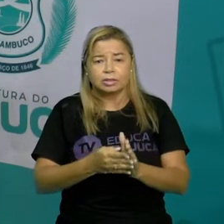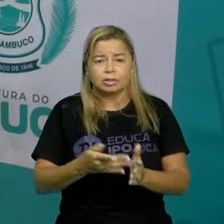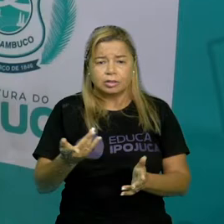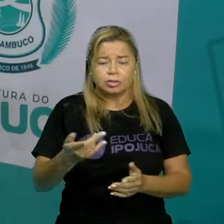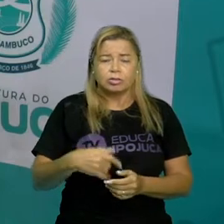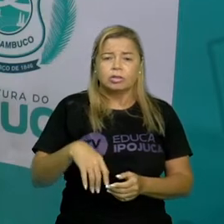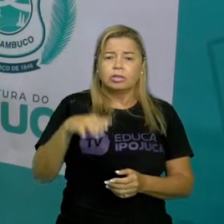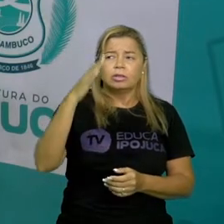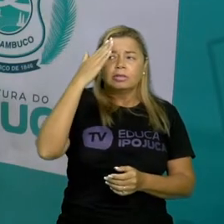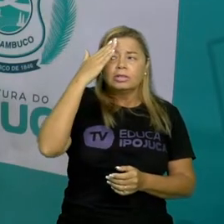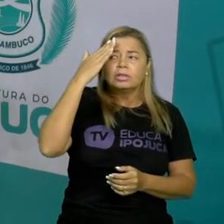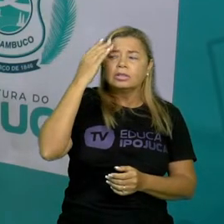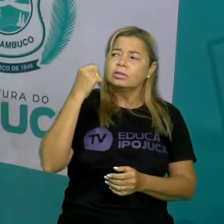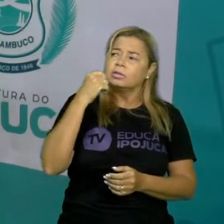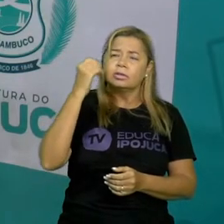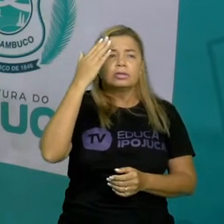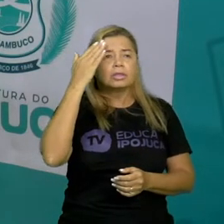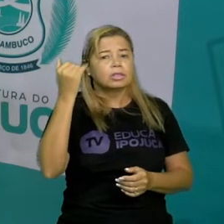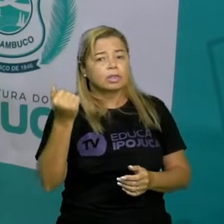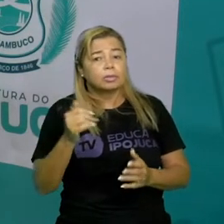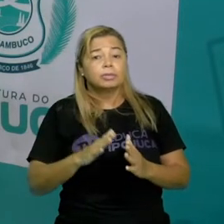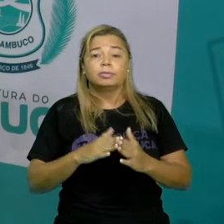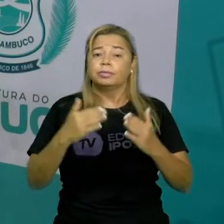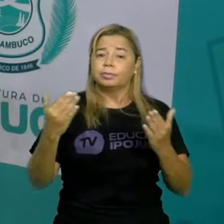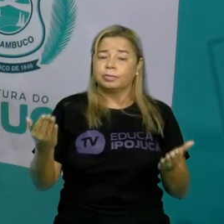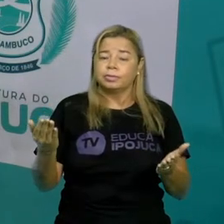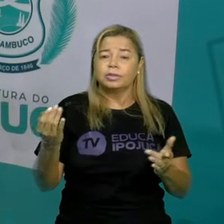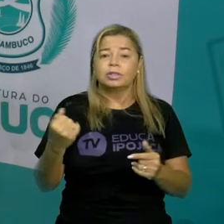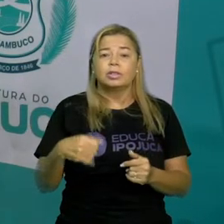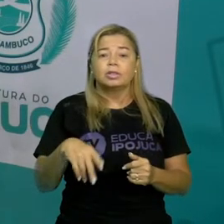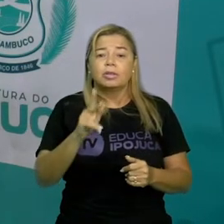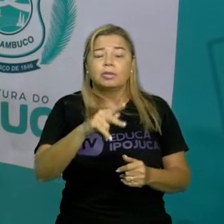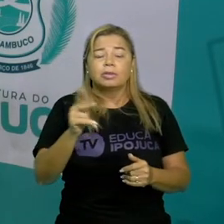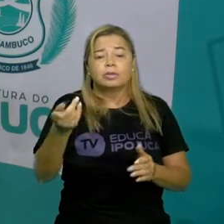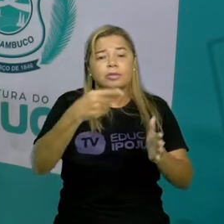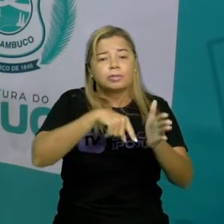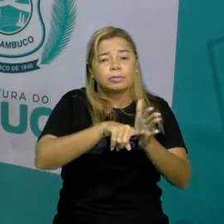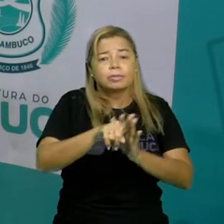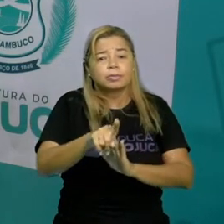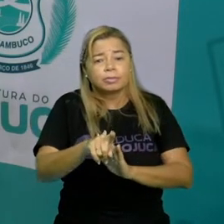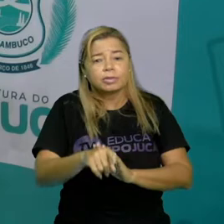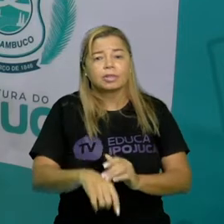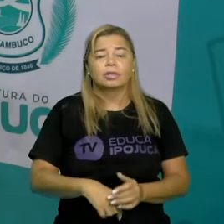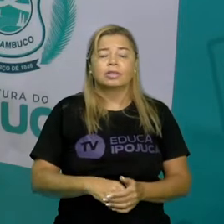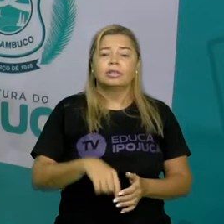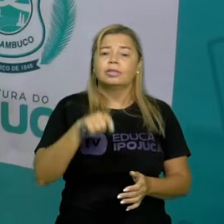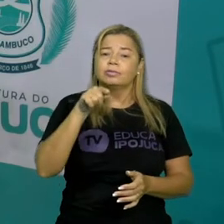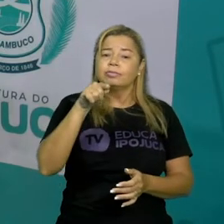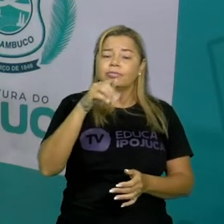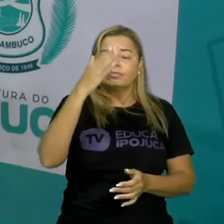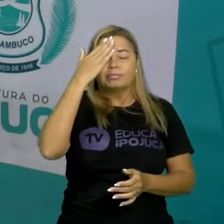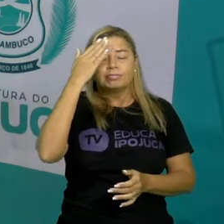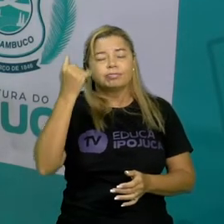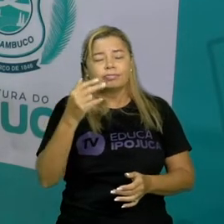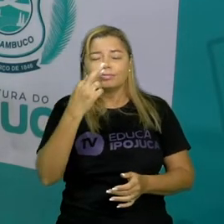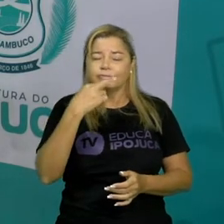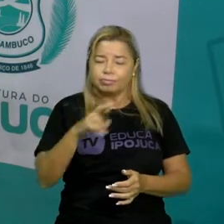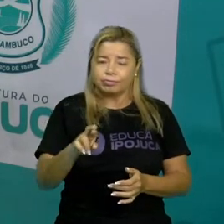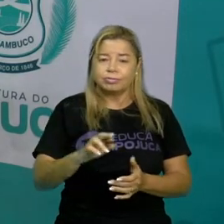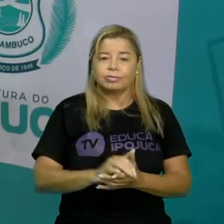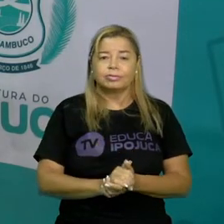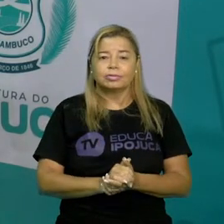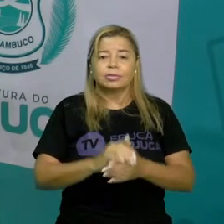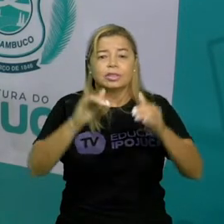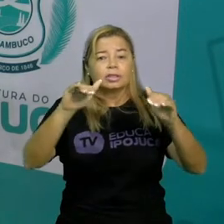quando a professora coloca lá aquelas perguntinhas aquela compreensão textual a gente sabe responder porque a gente já